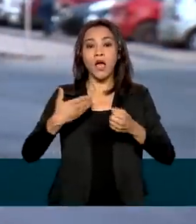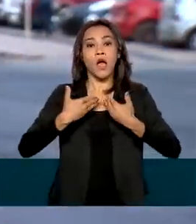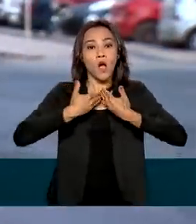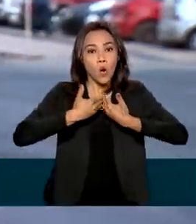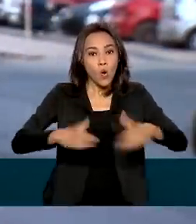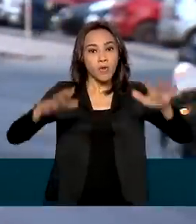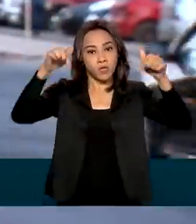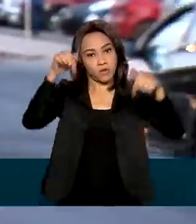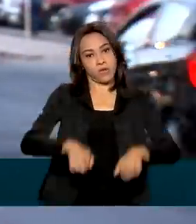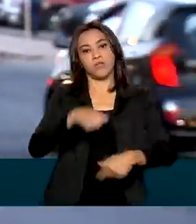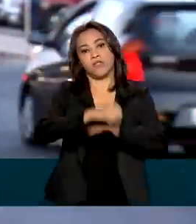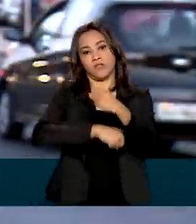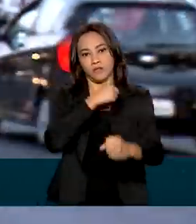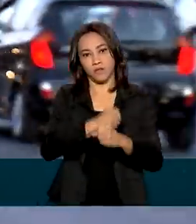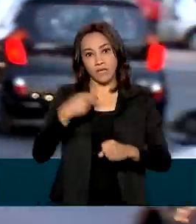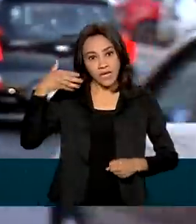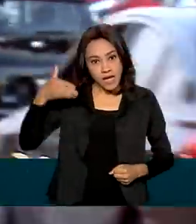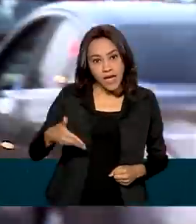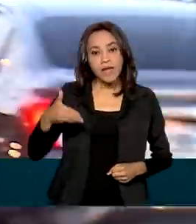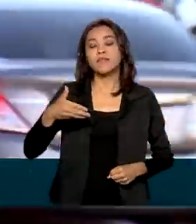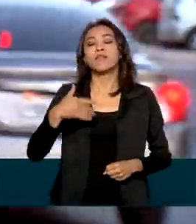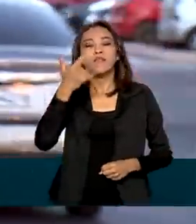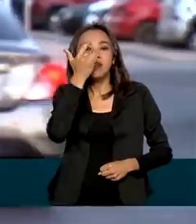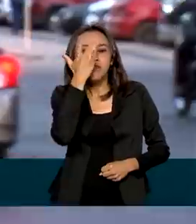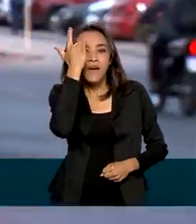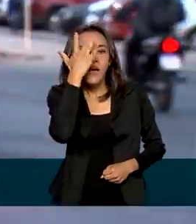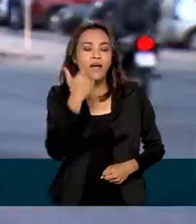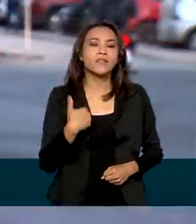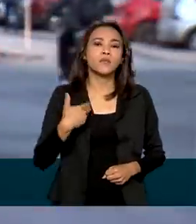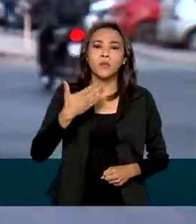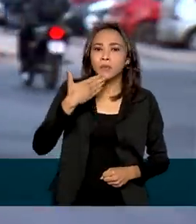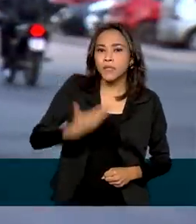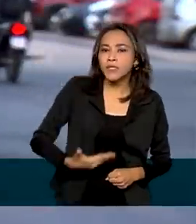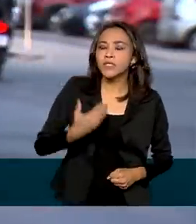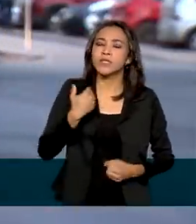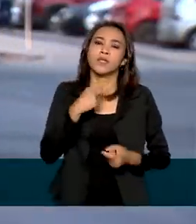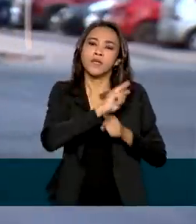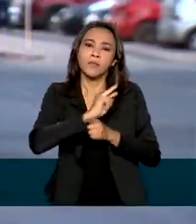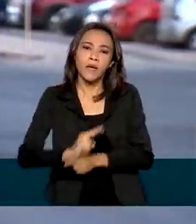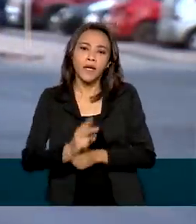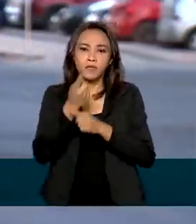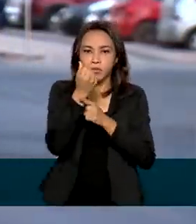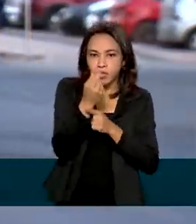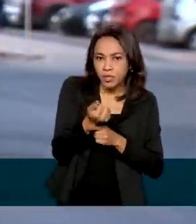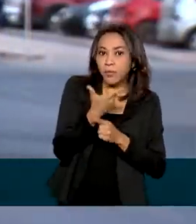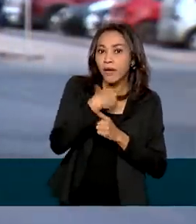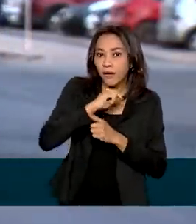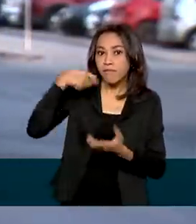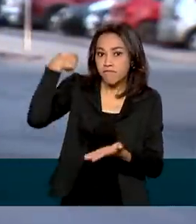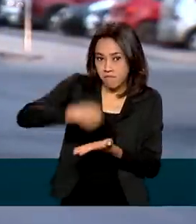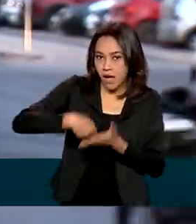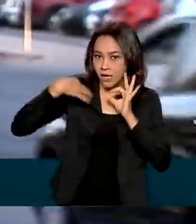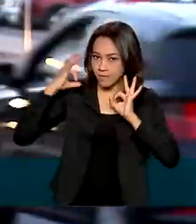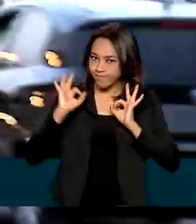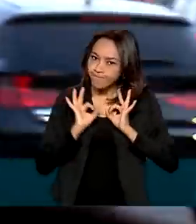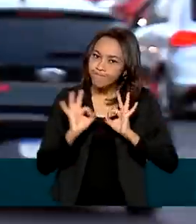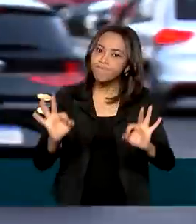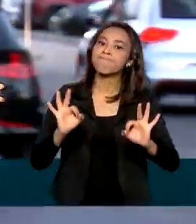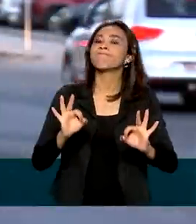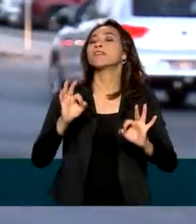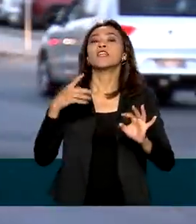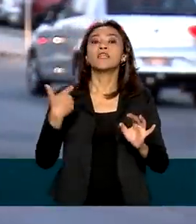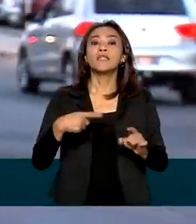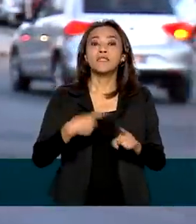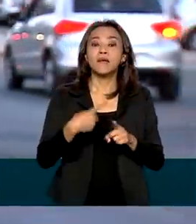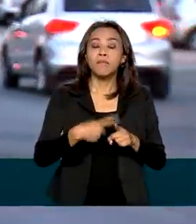ano e promete facilitar a concessão de crédito para bons pagadores e acirrar a competição entre bancos